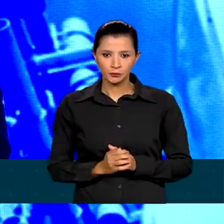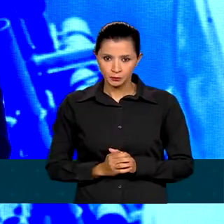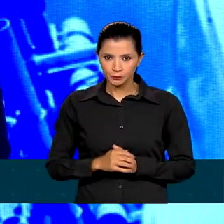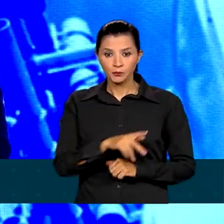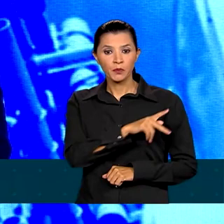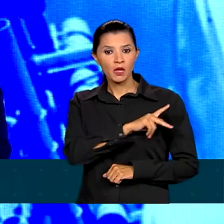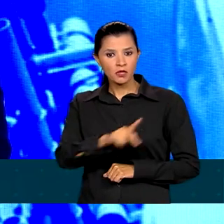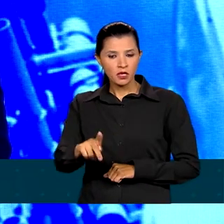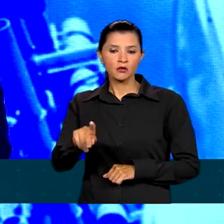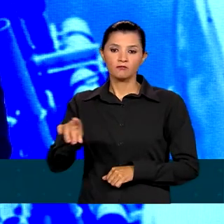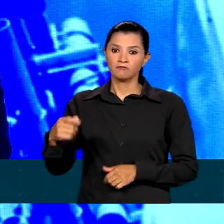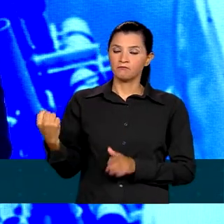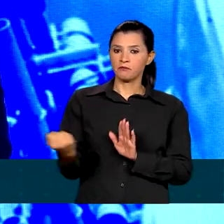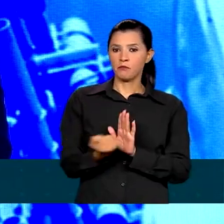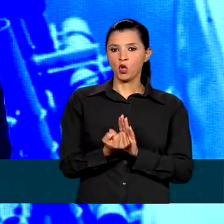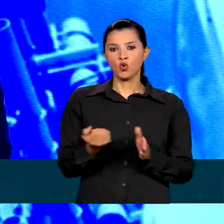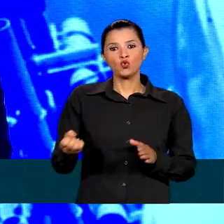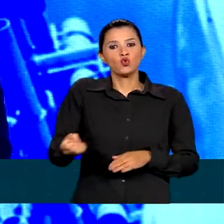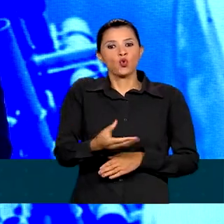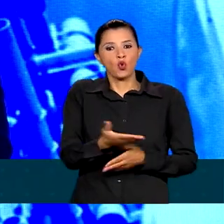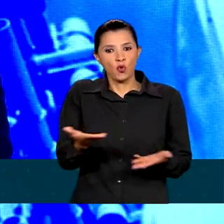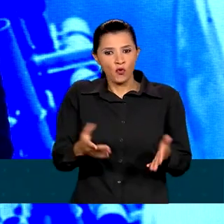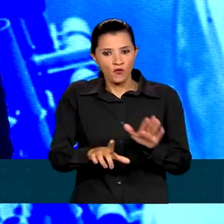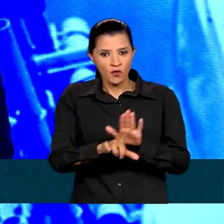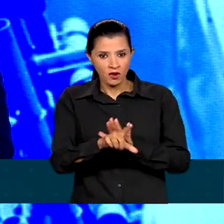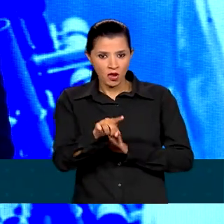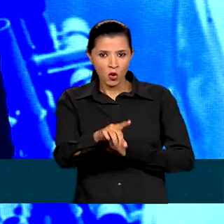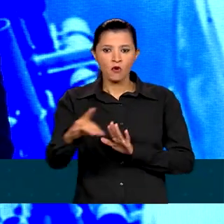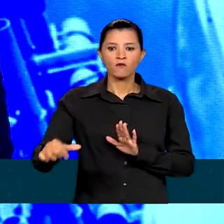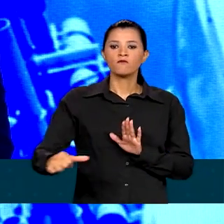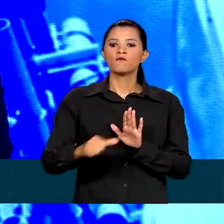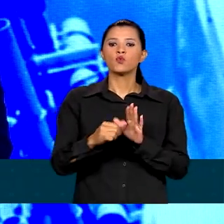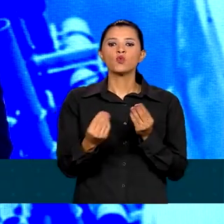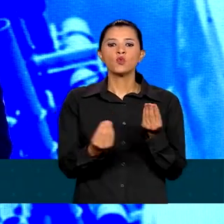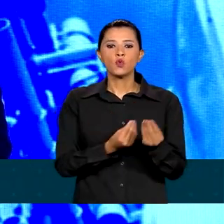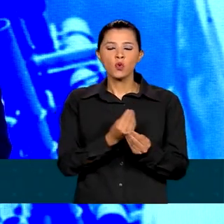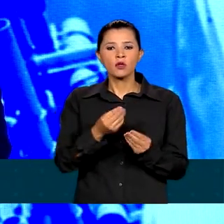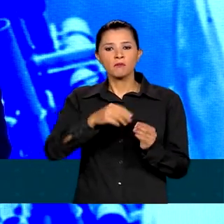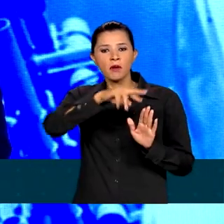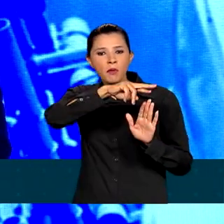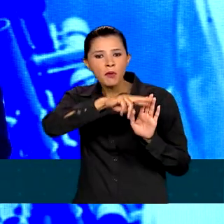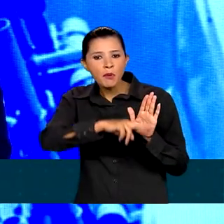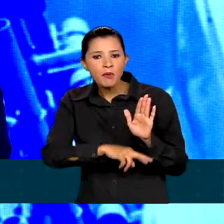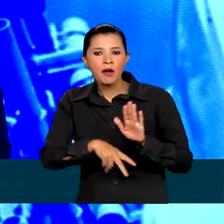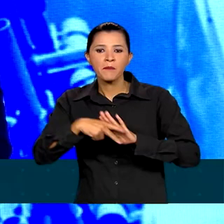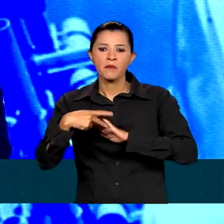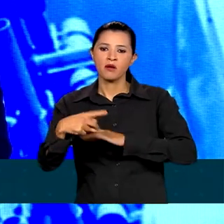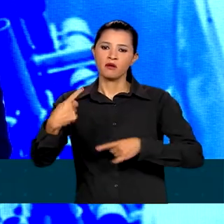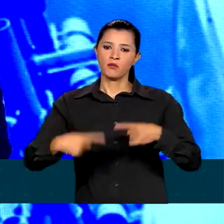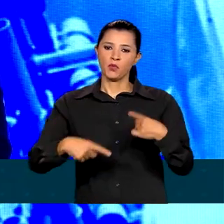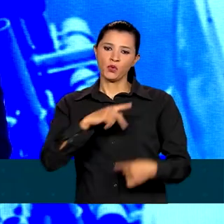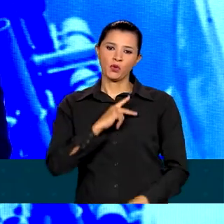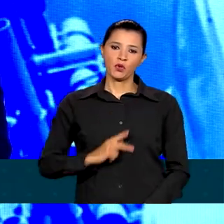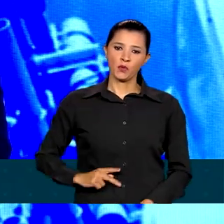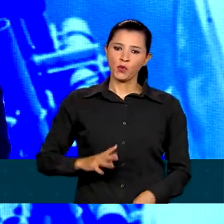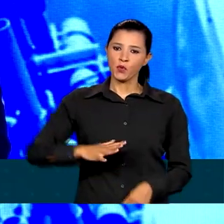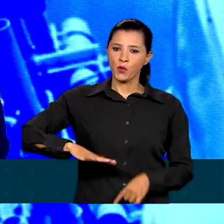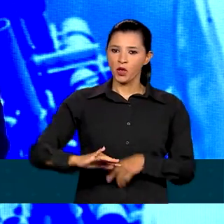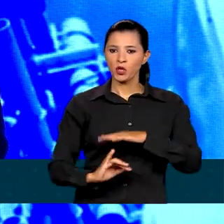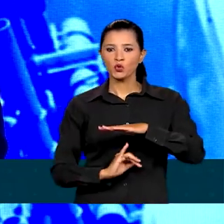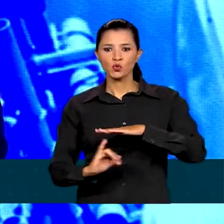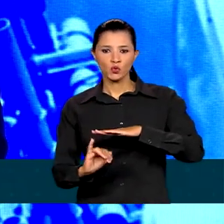um novo e importante marco ao fixar as diretrizes para a política pública para a